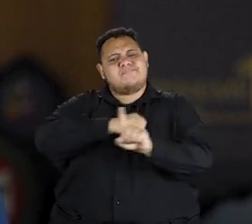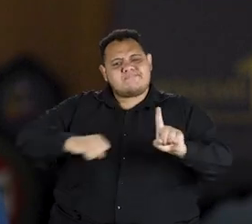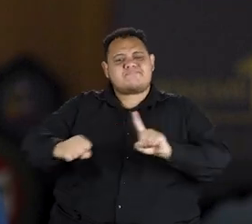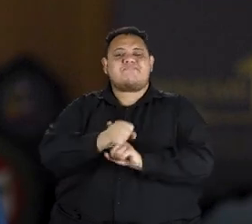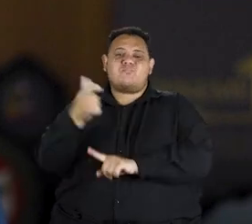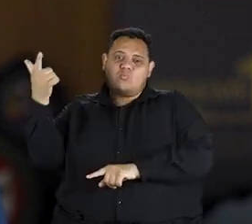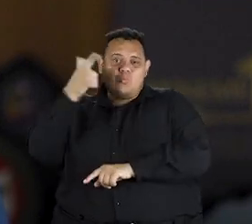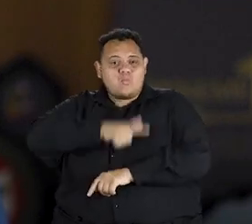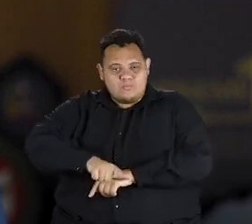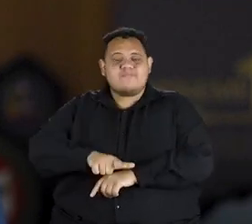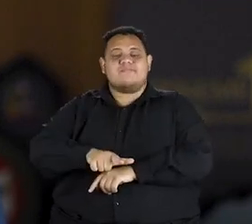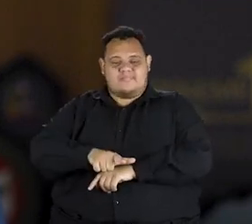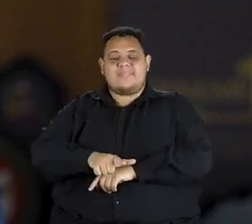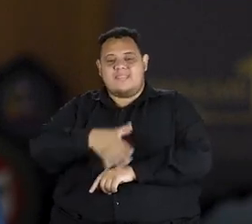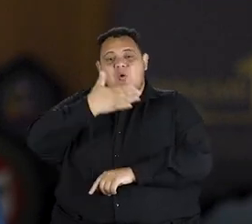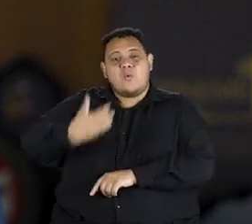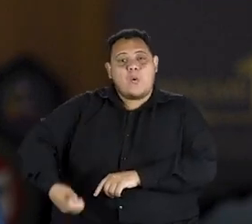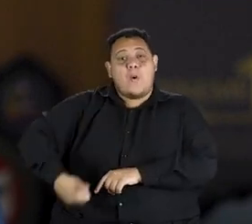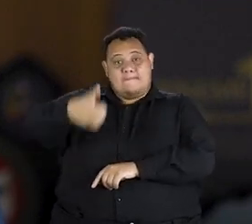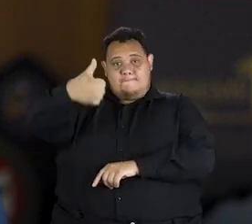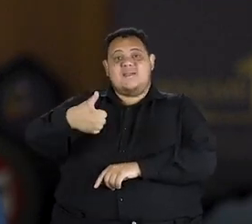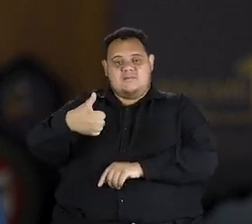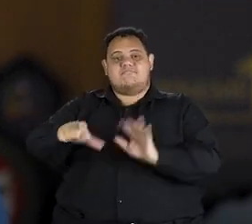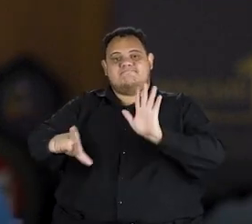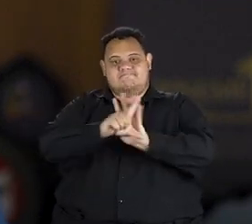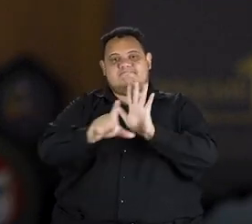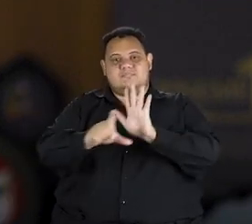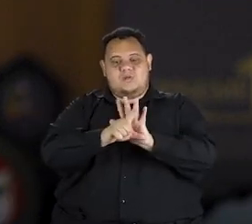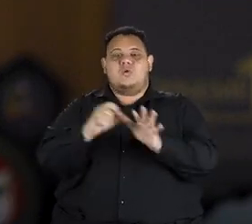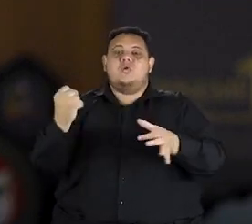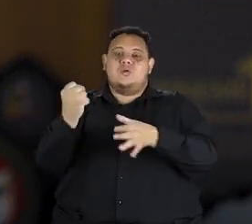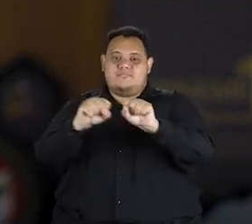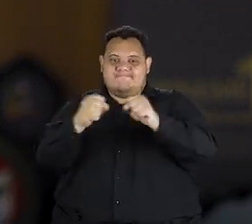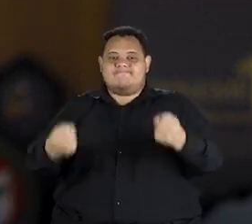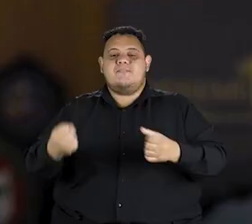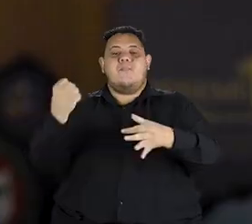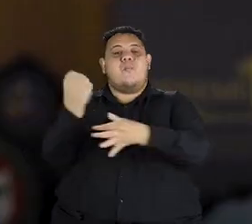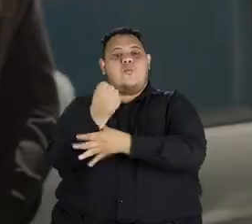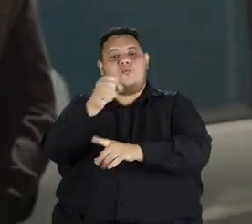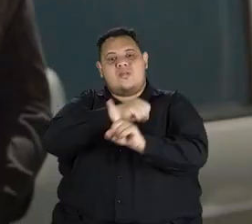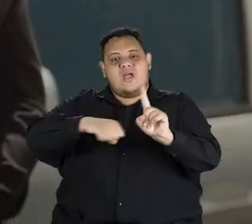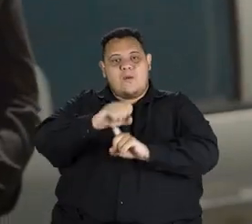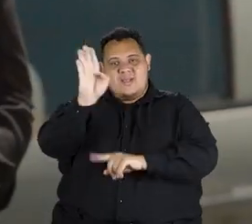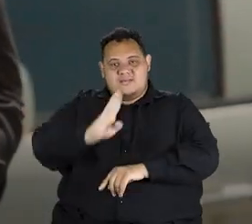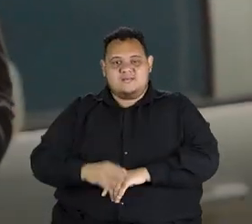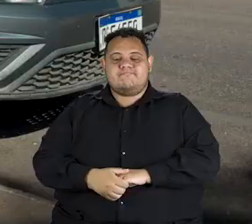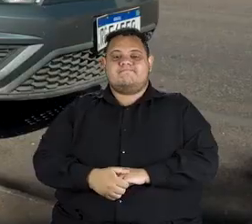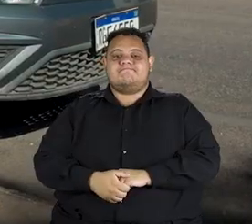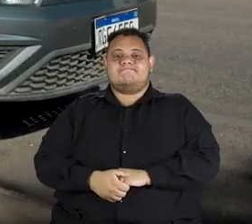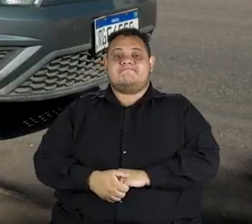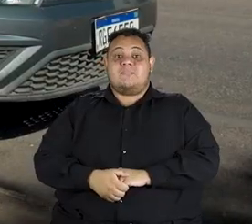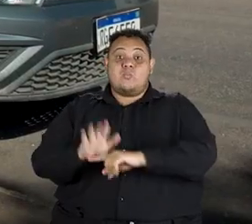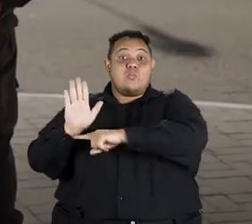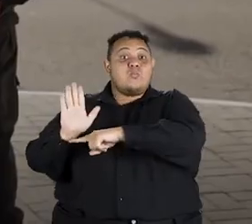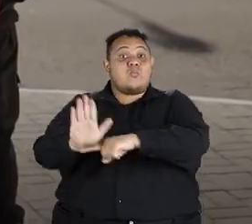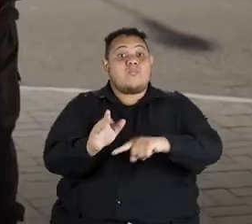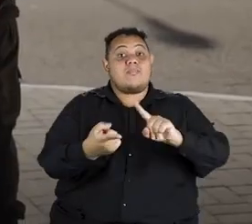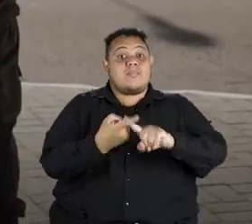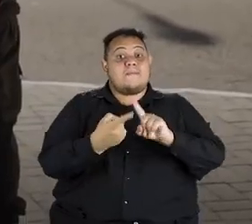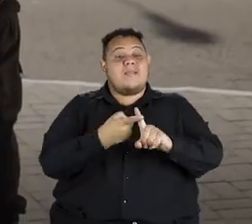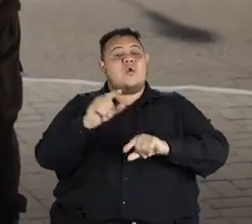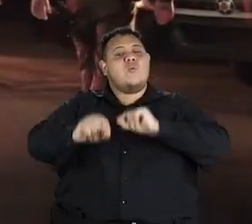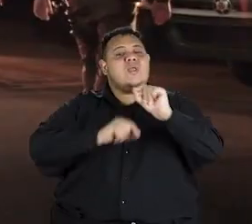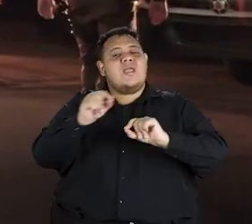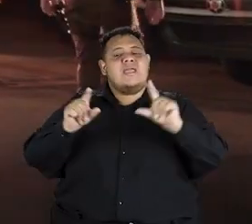conseguimos conquistar a melhor lei de sistema de proteção social do Brasil. Isso contribuiu para